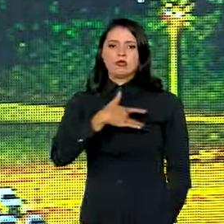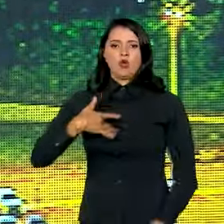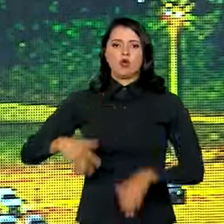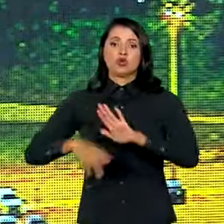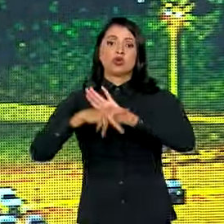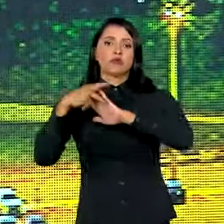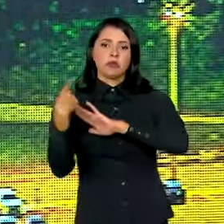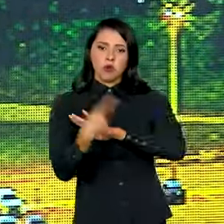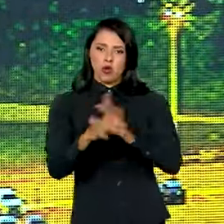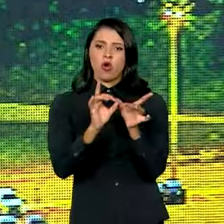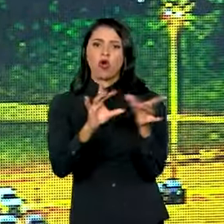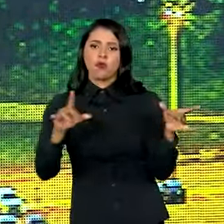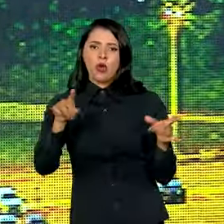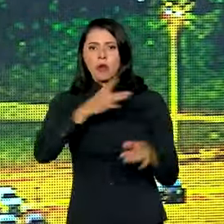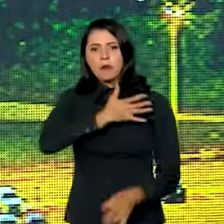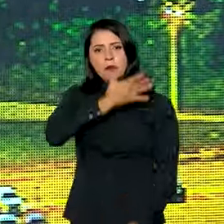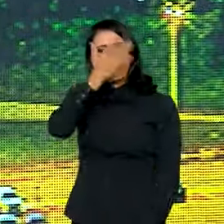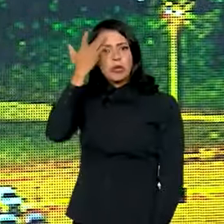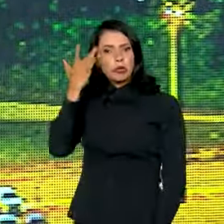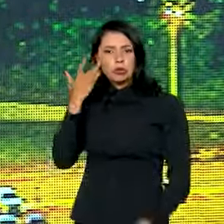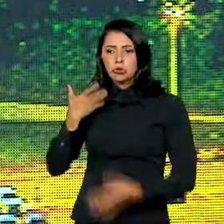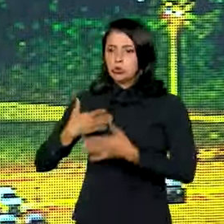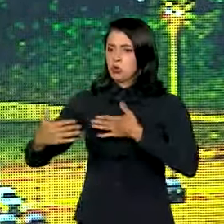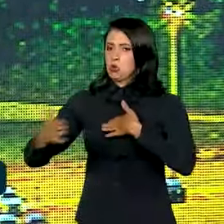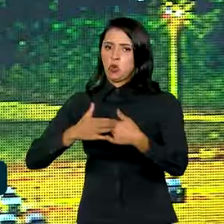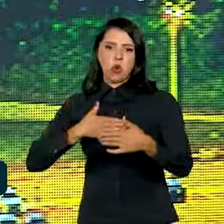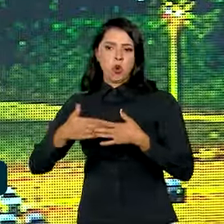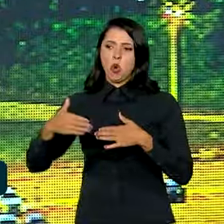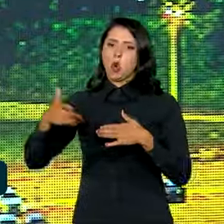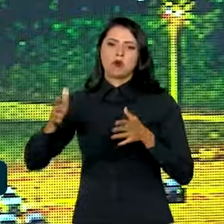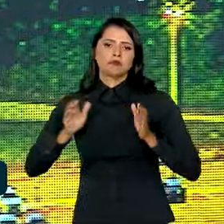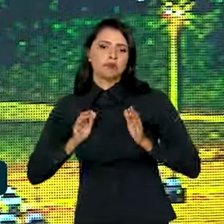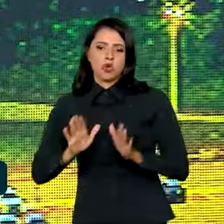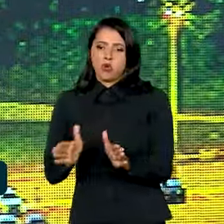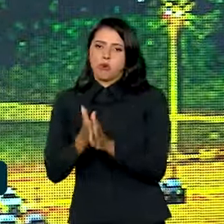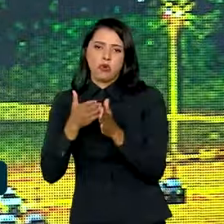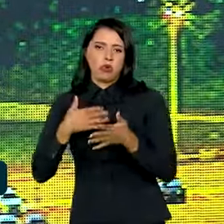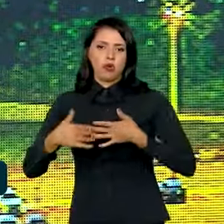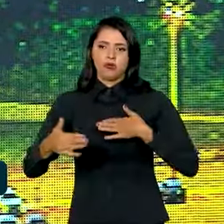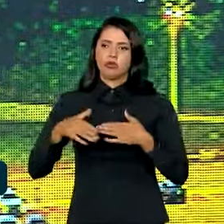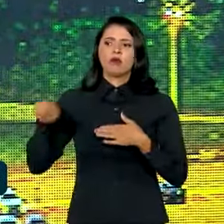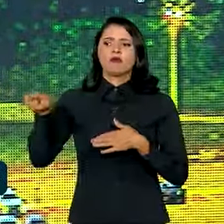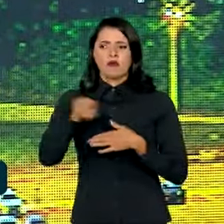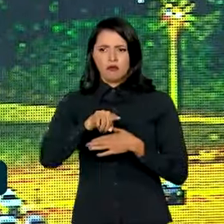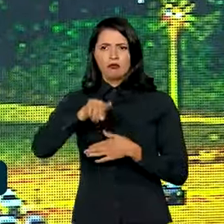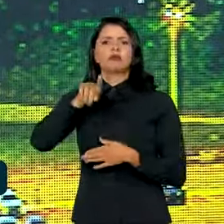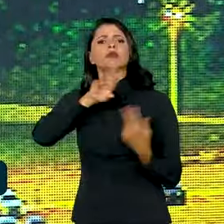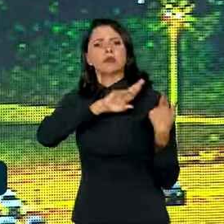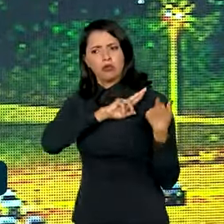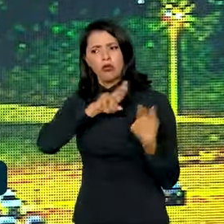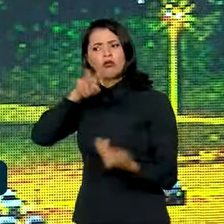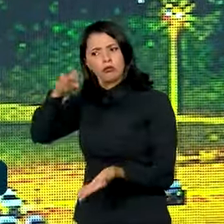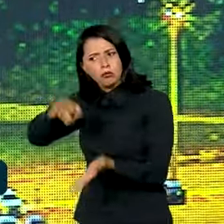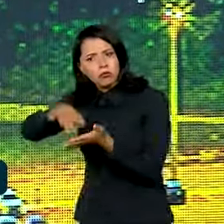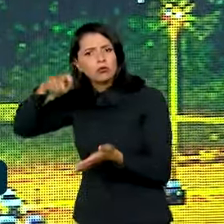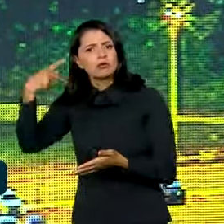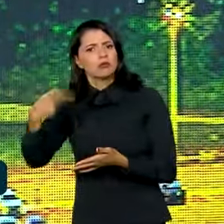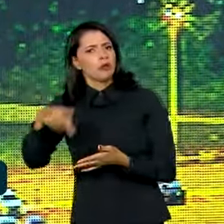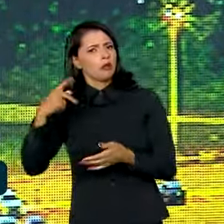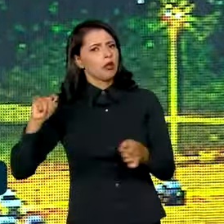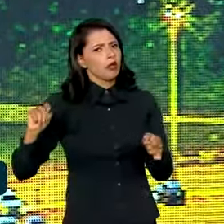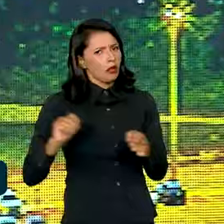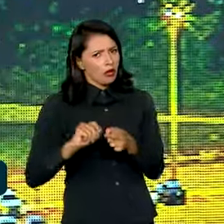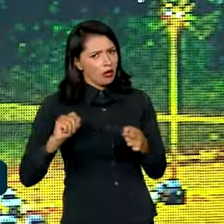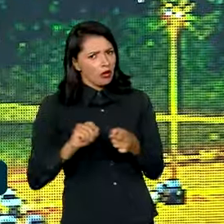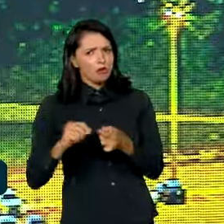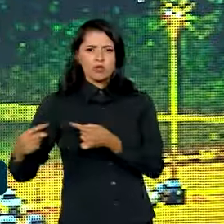democracia que pessoas de não importa que status social venham a ser responsabilizadas pela prática